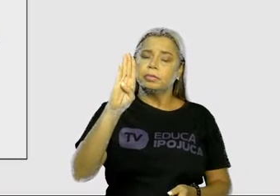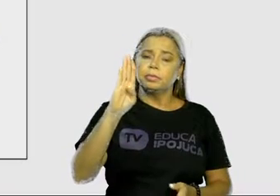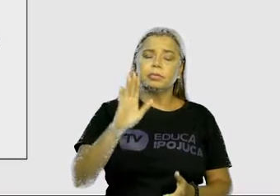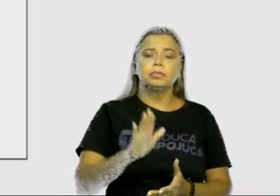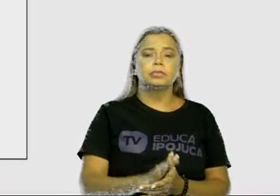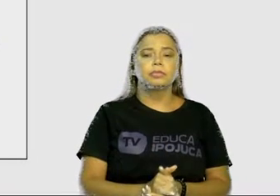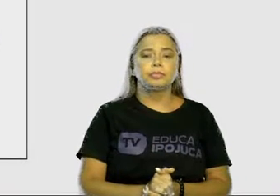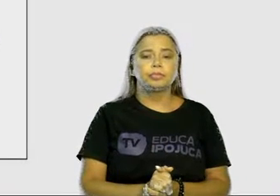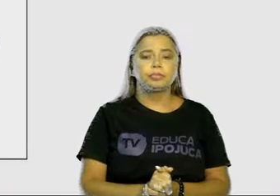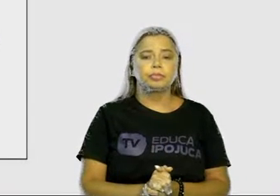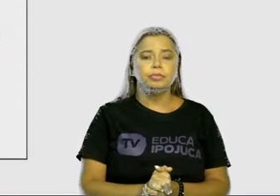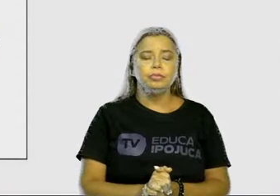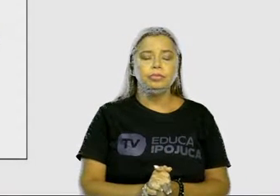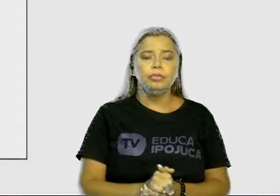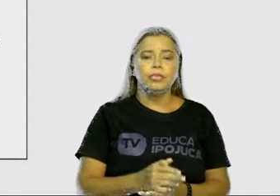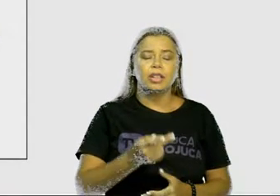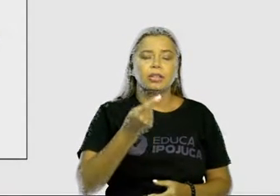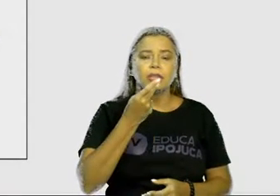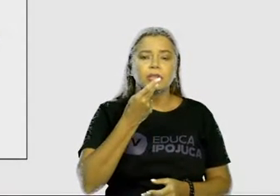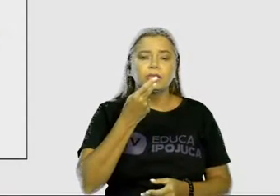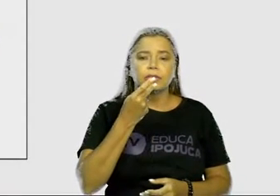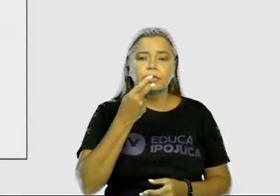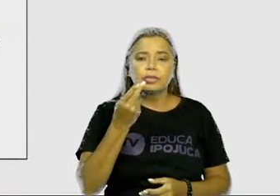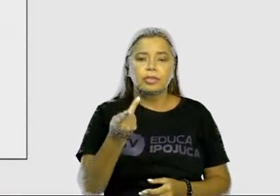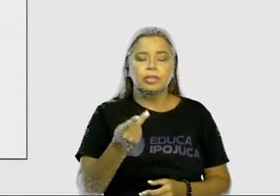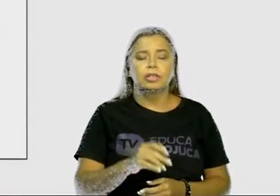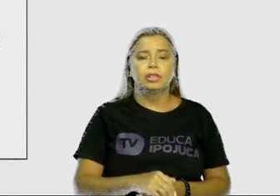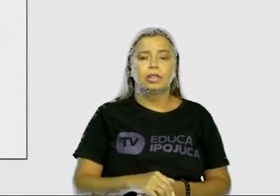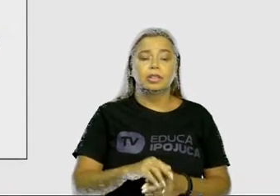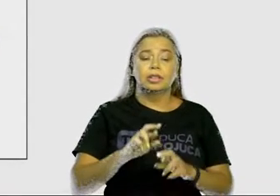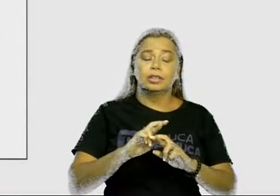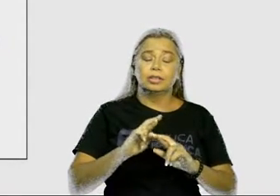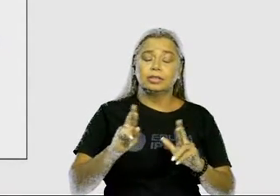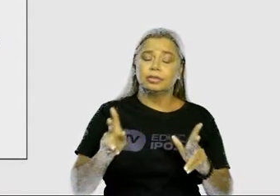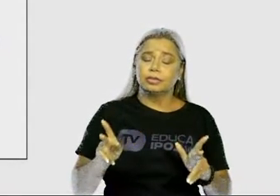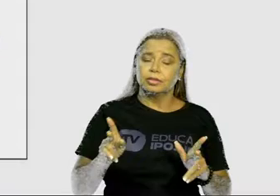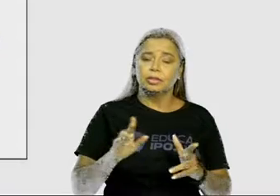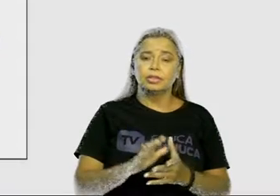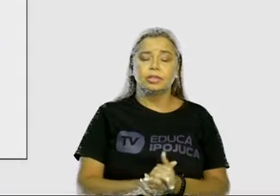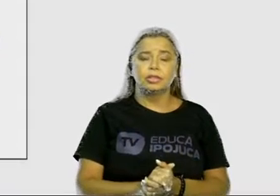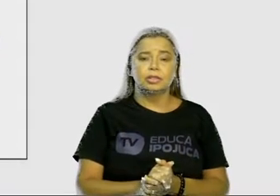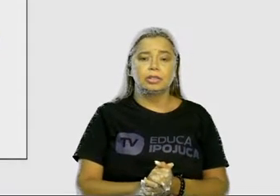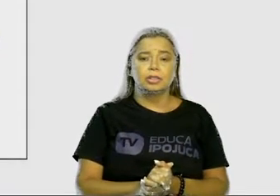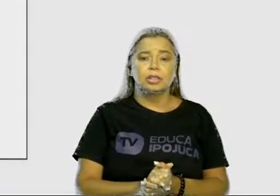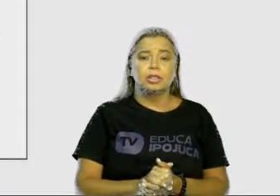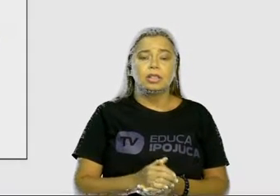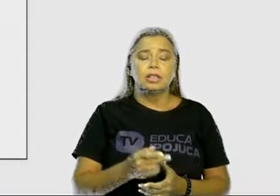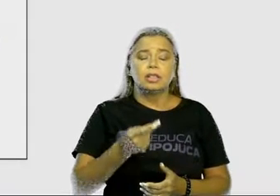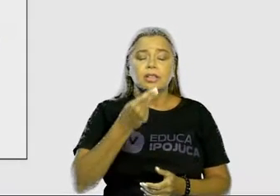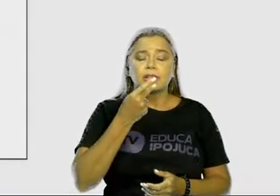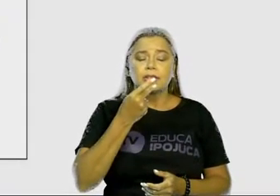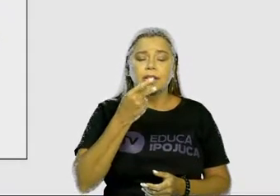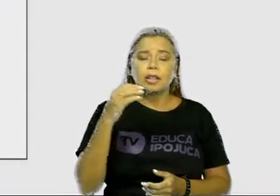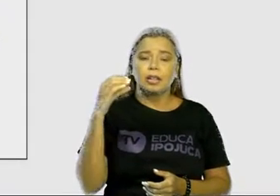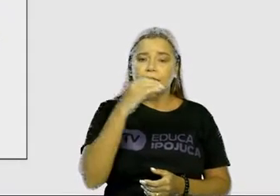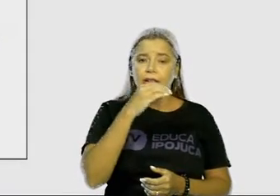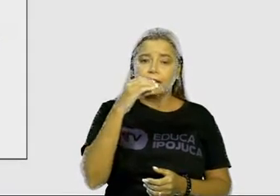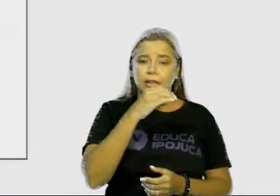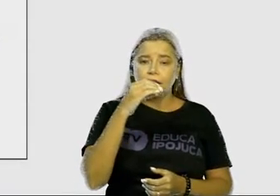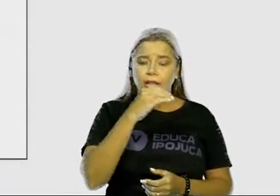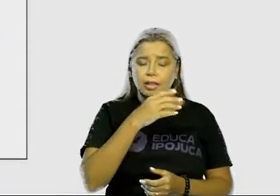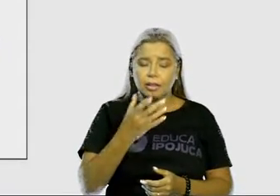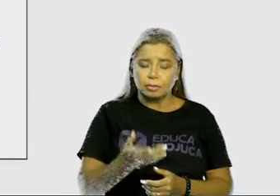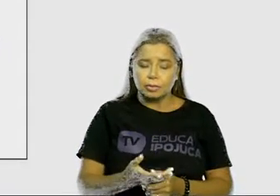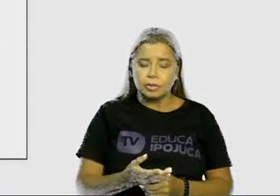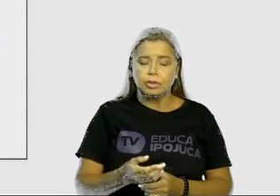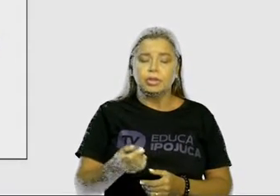Na pronúncia, um pouquinho mais fechado. Quando a gente pronuncia mais rapidamente, a gente diz logo B. Mas a gente